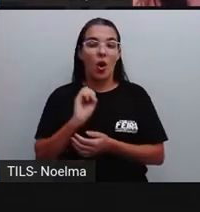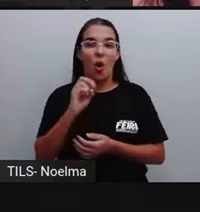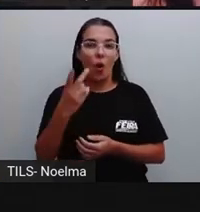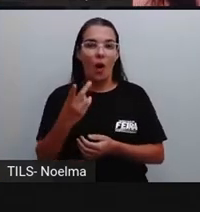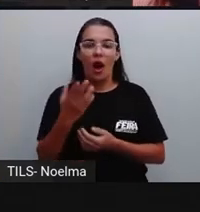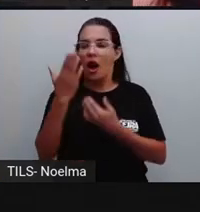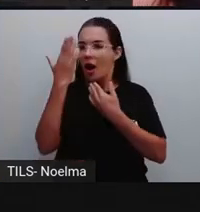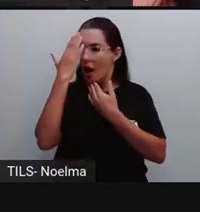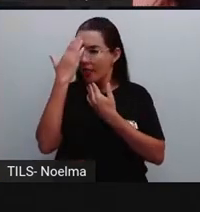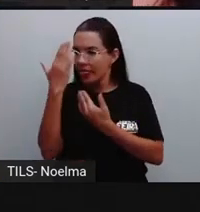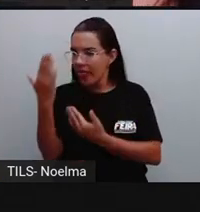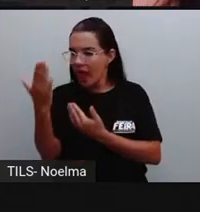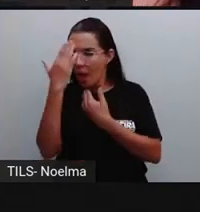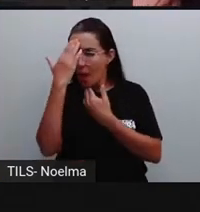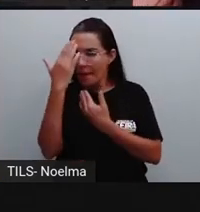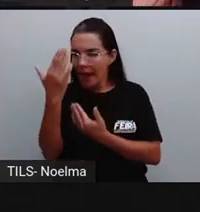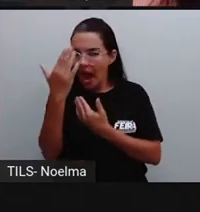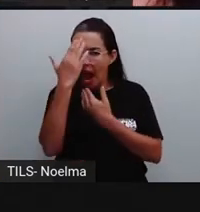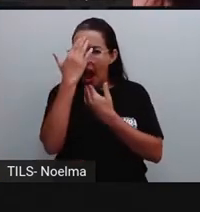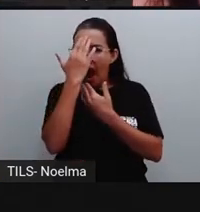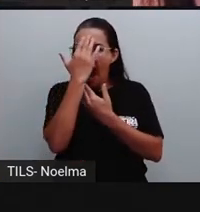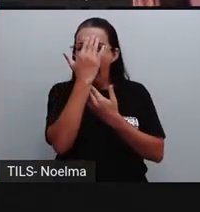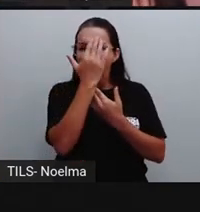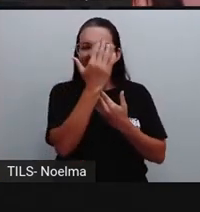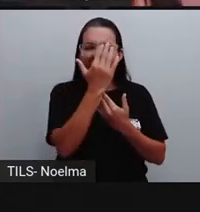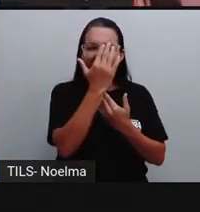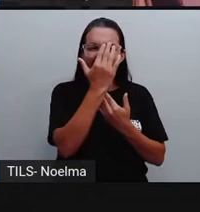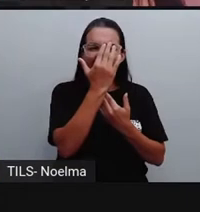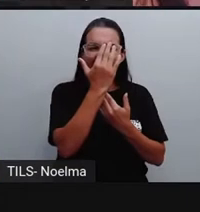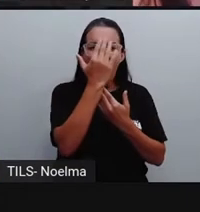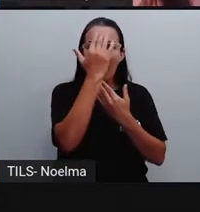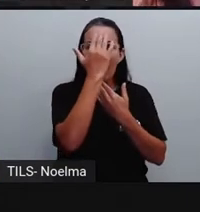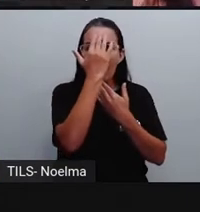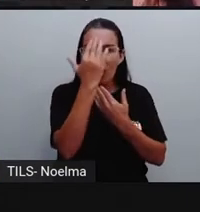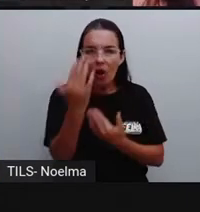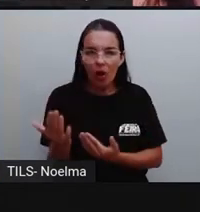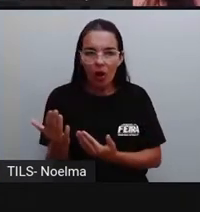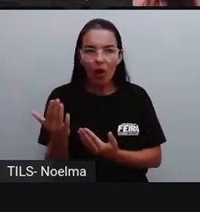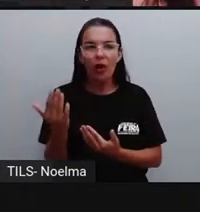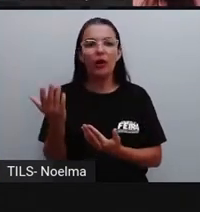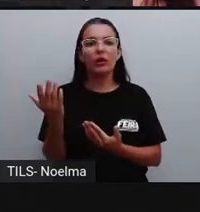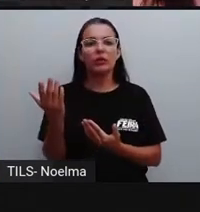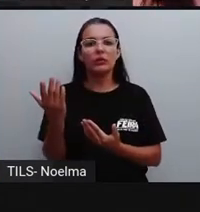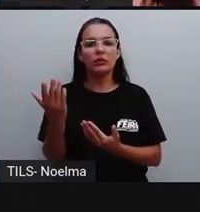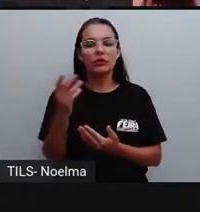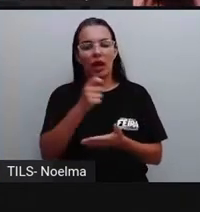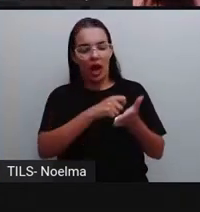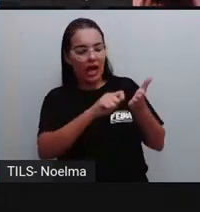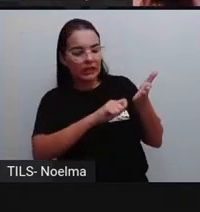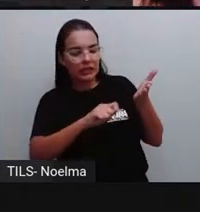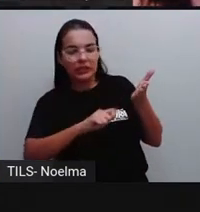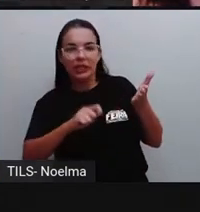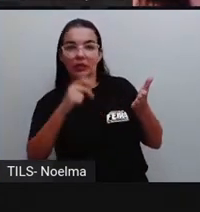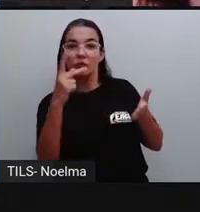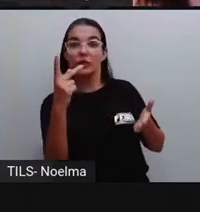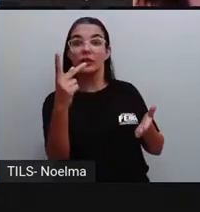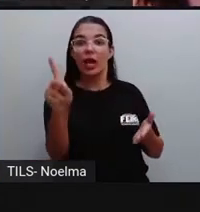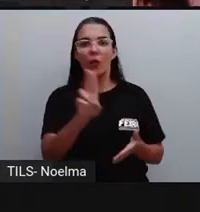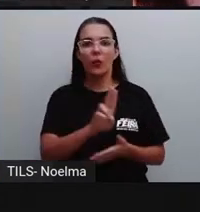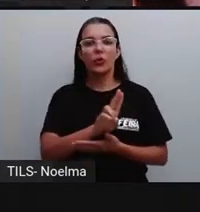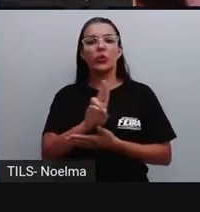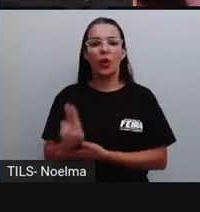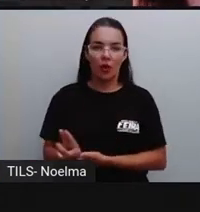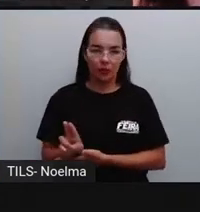fulano de tal, saudações, fulano de tal. No final da carta, é comum que exista uma